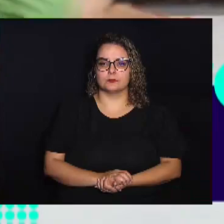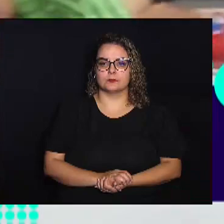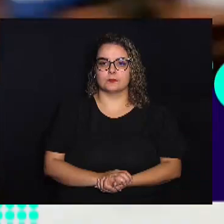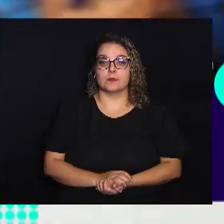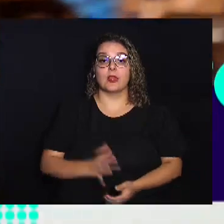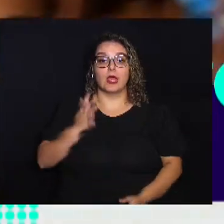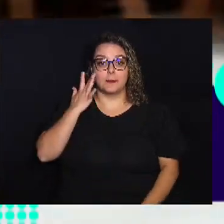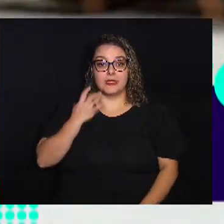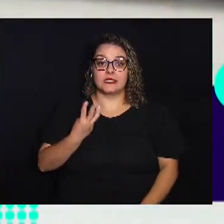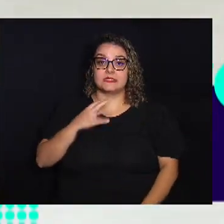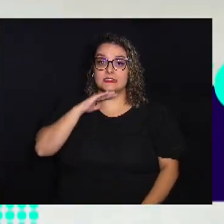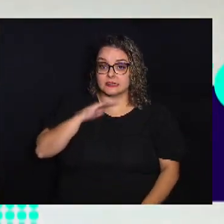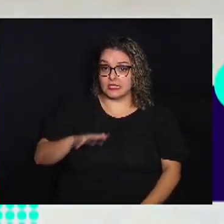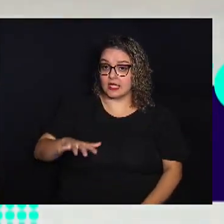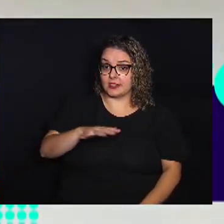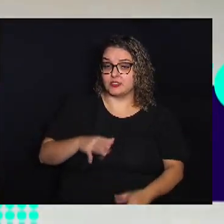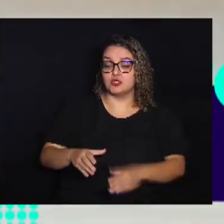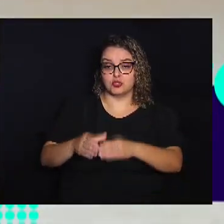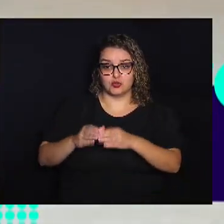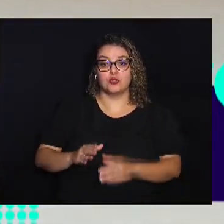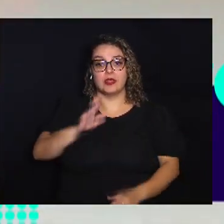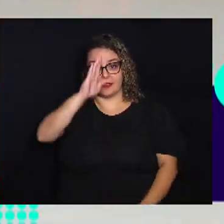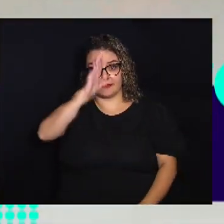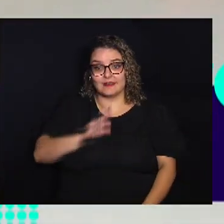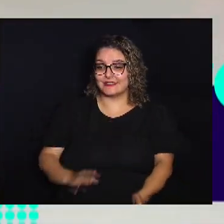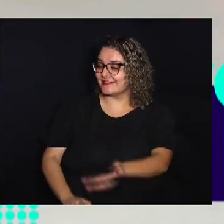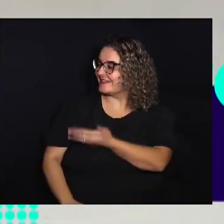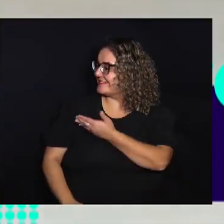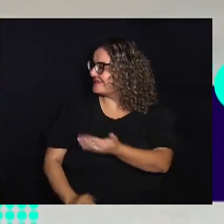Na área de convivência Evento gratuito